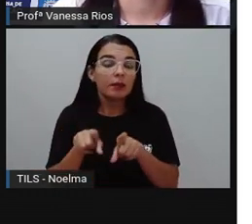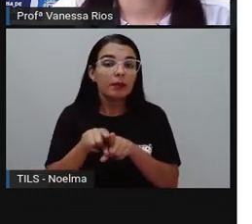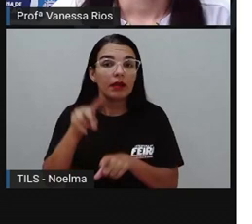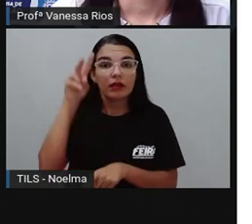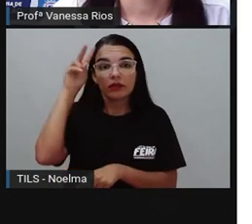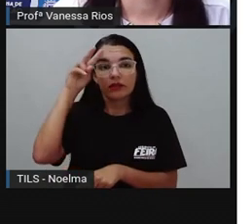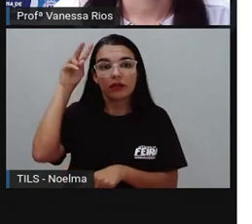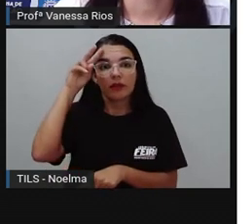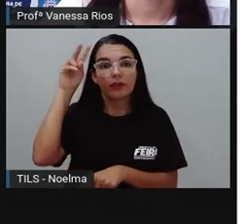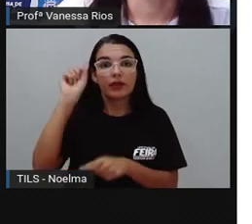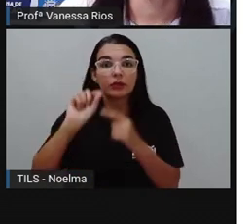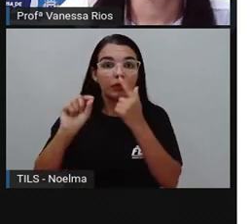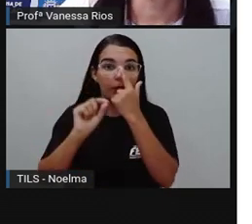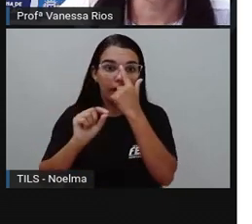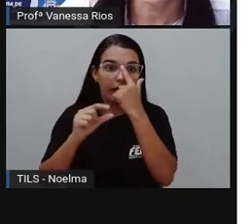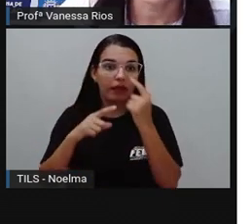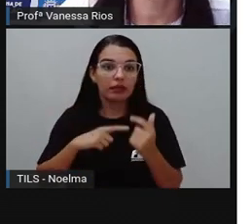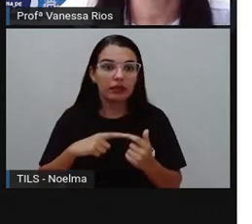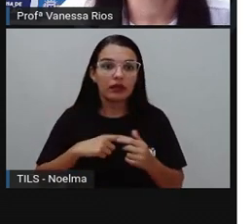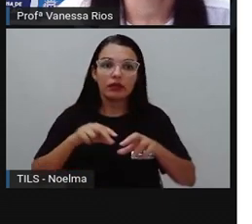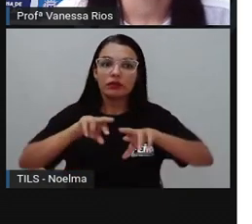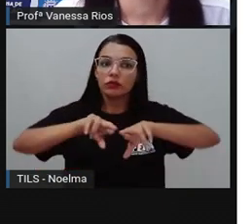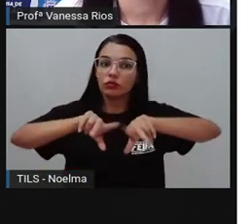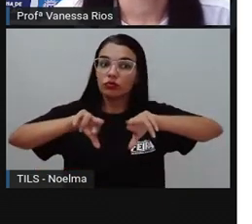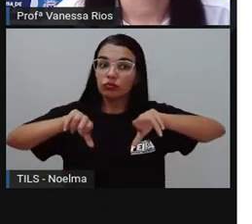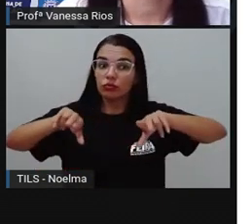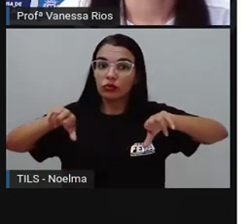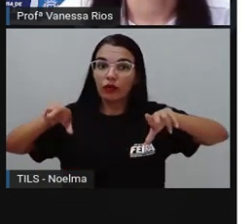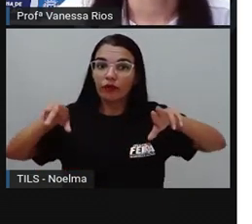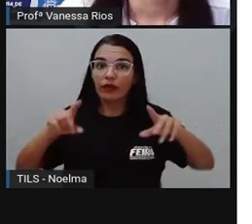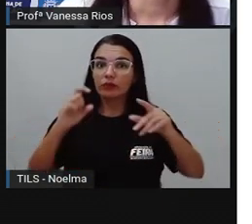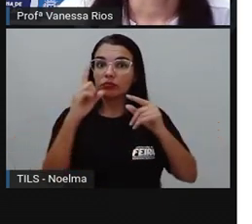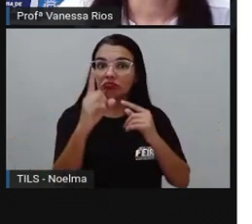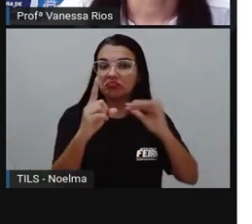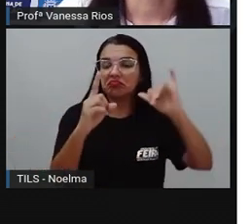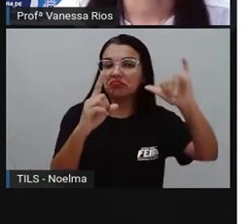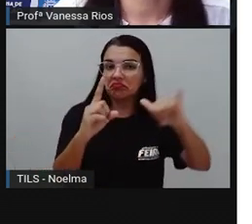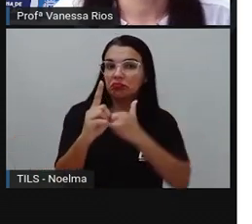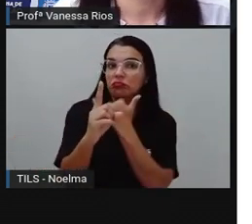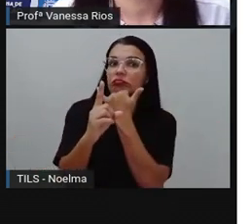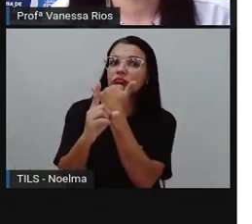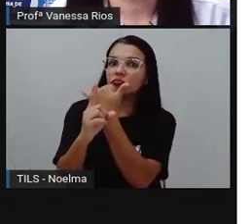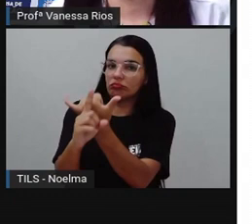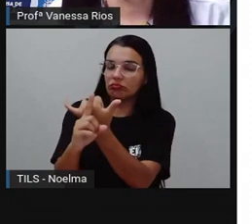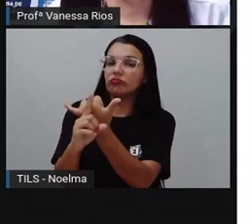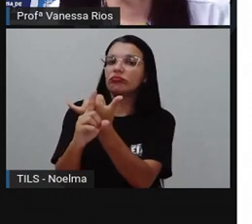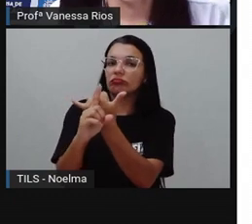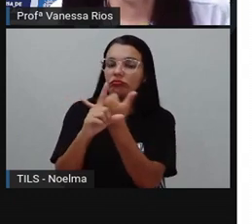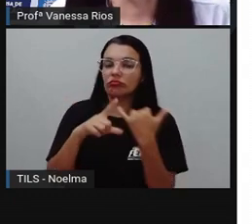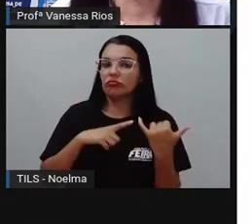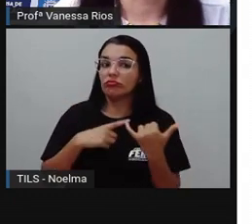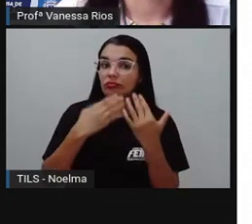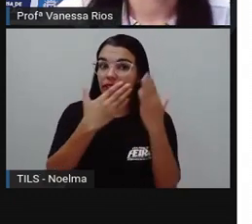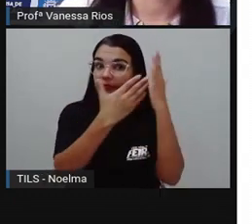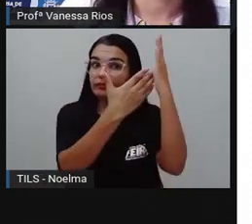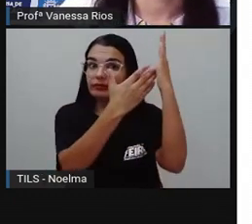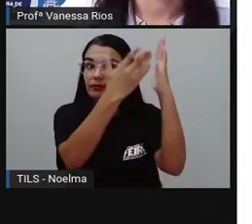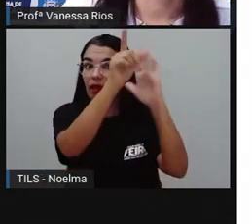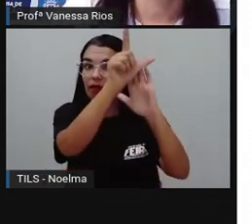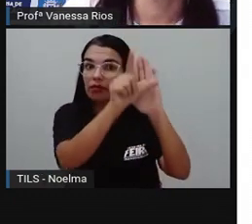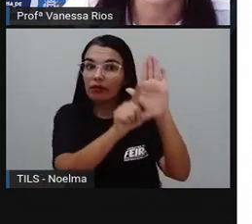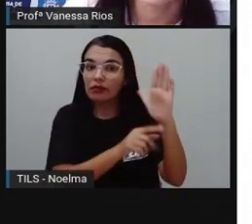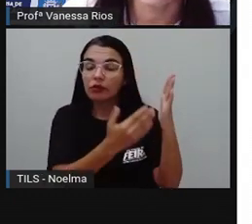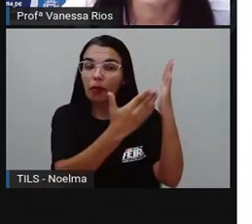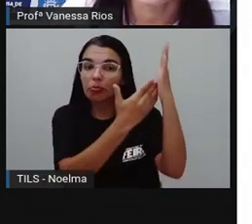diversos tipos de bullying, dependendo da forma como ele é processado, da forma